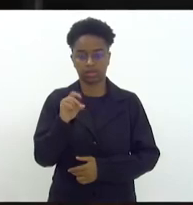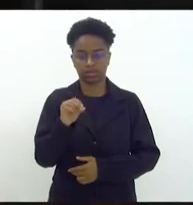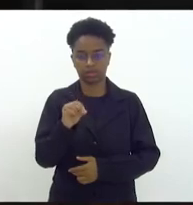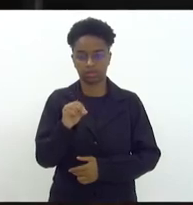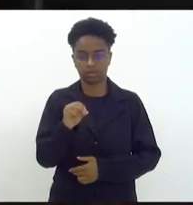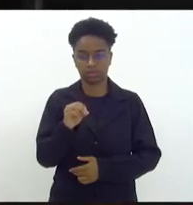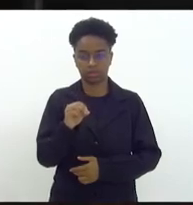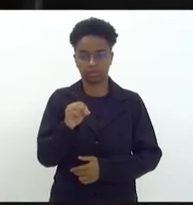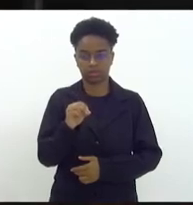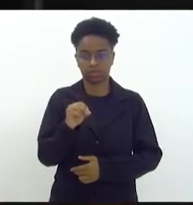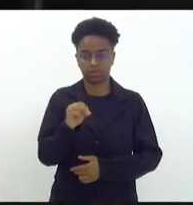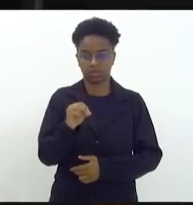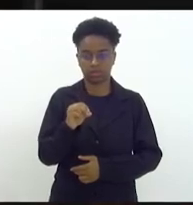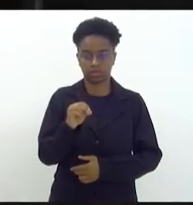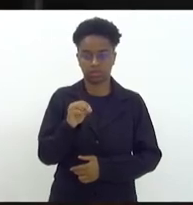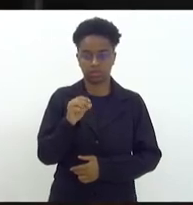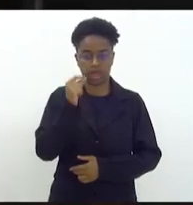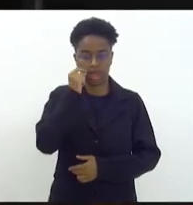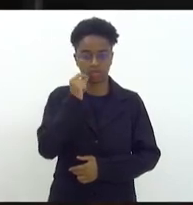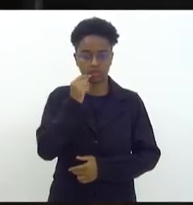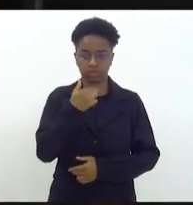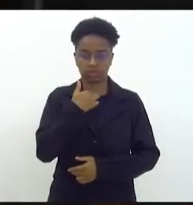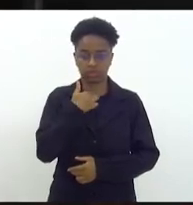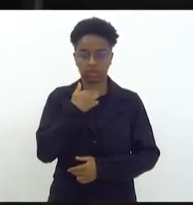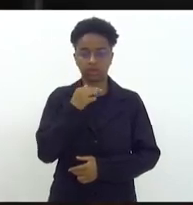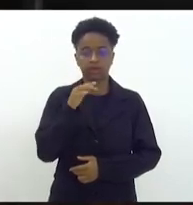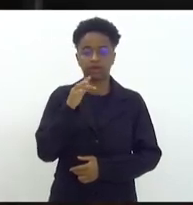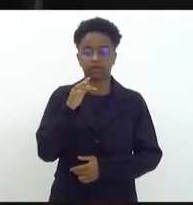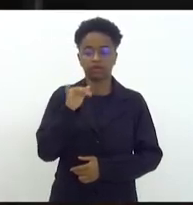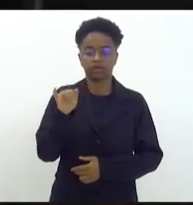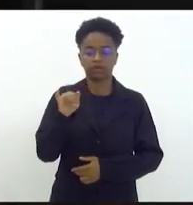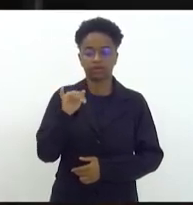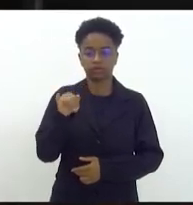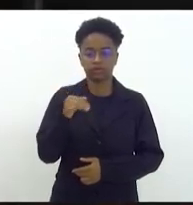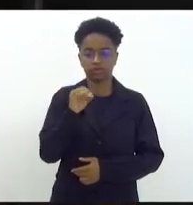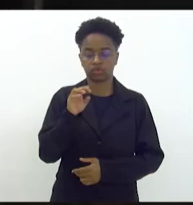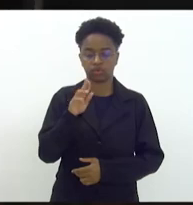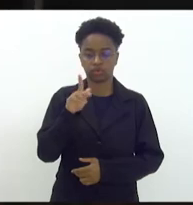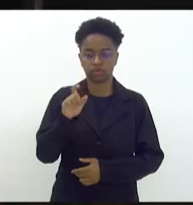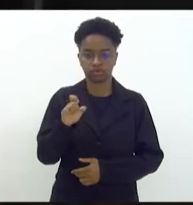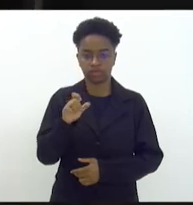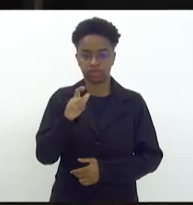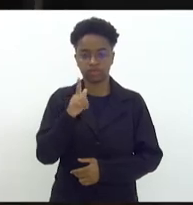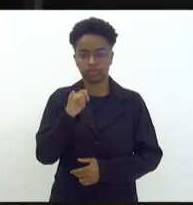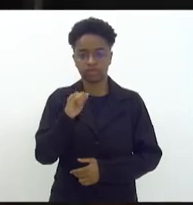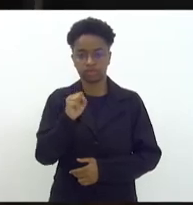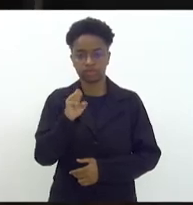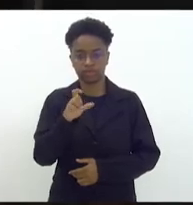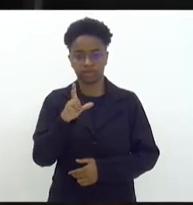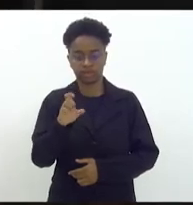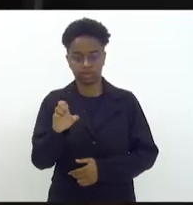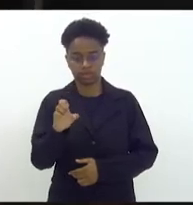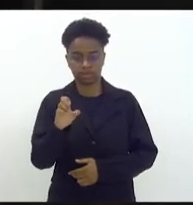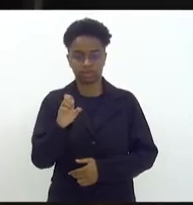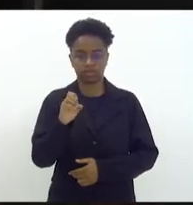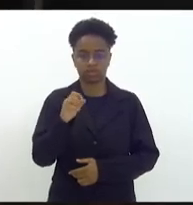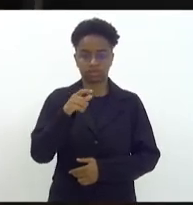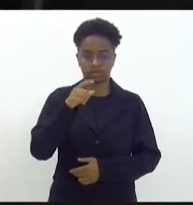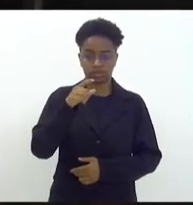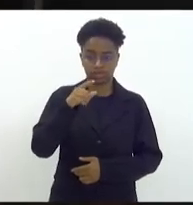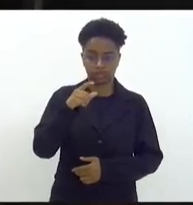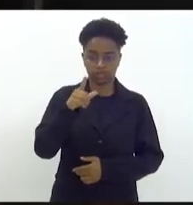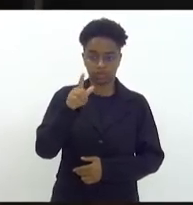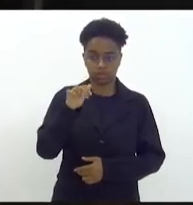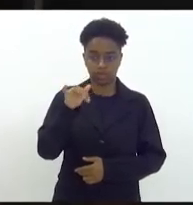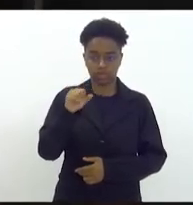Delvando Ratinho, pode autor, deputado Jorge Felipe Neto, deputado Gisele Monteiro, deputado Luiz Cláudio